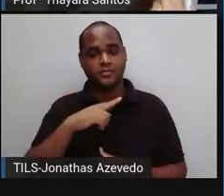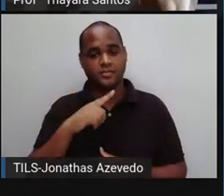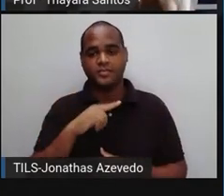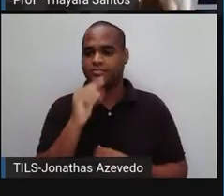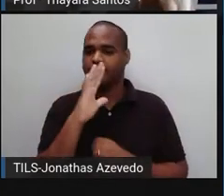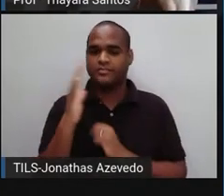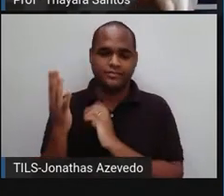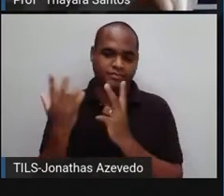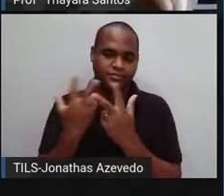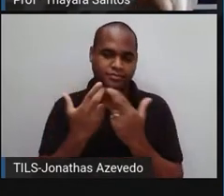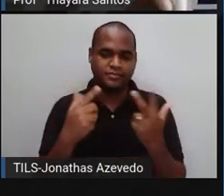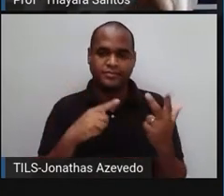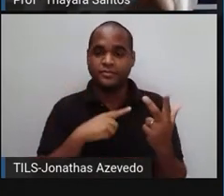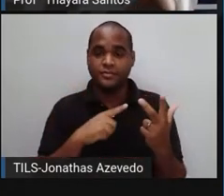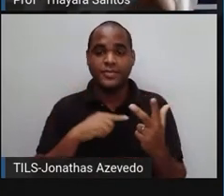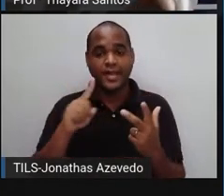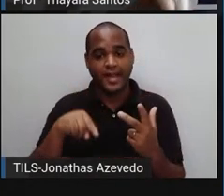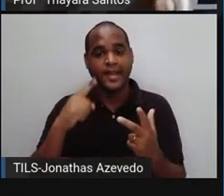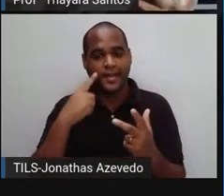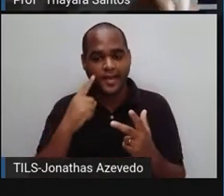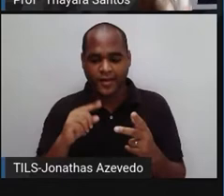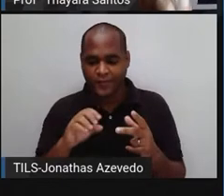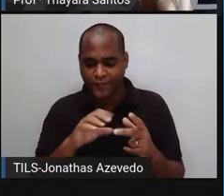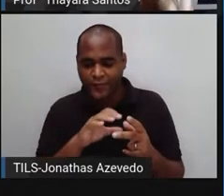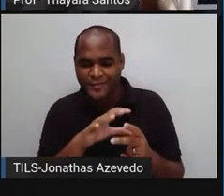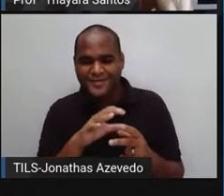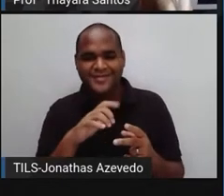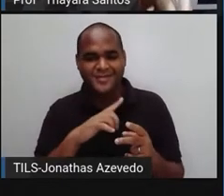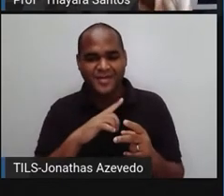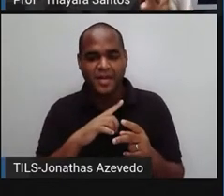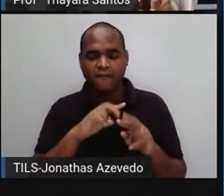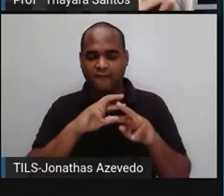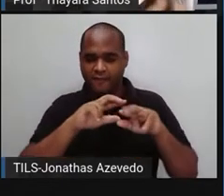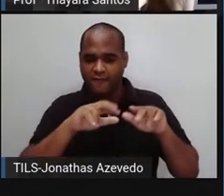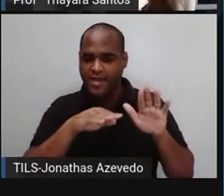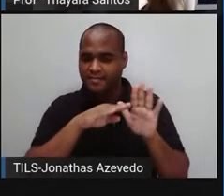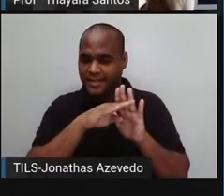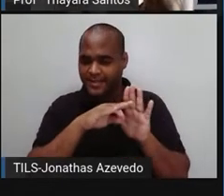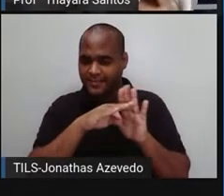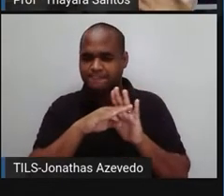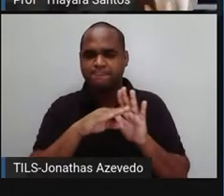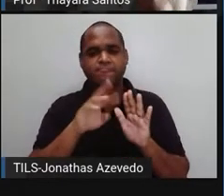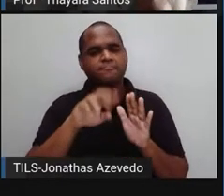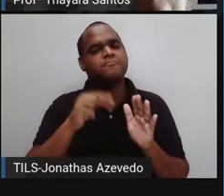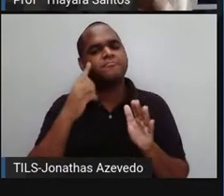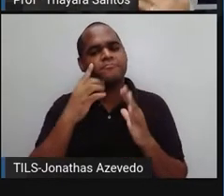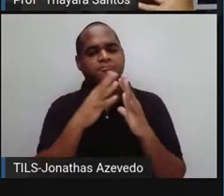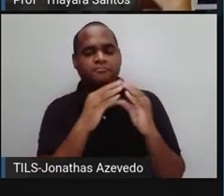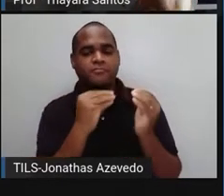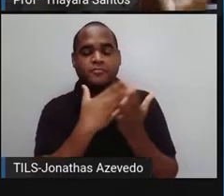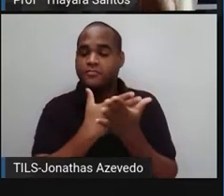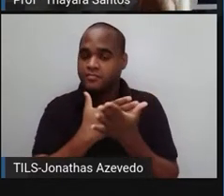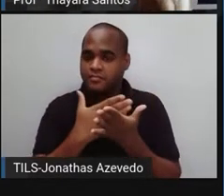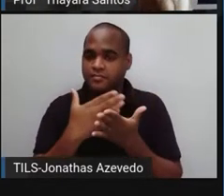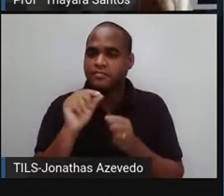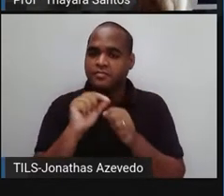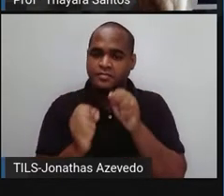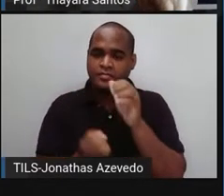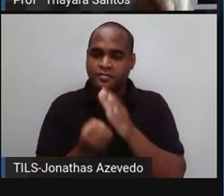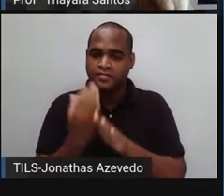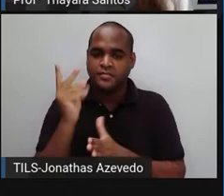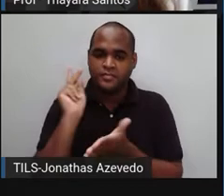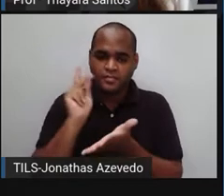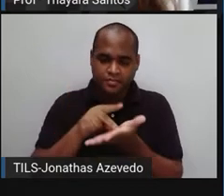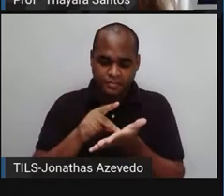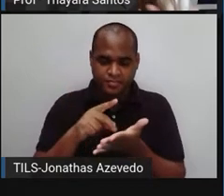são os fungos e as bactérias. Então, os fungos e as bactérias são os agentes decompositores porque eles iniciam, eles realizam, na verdade,